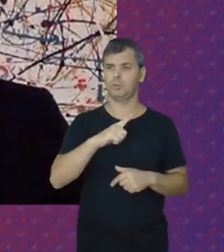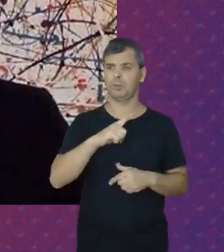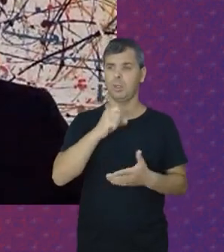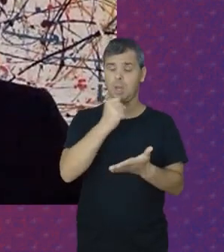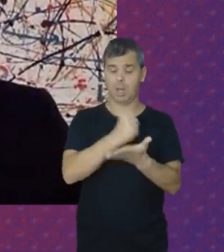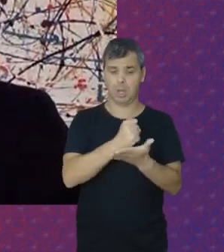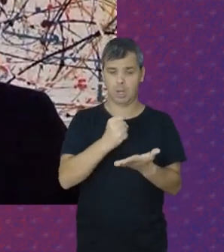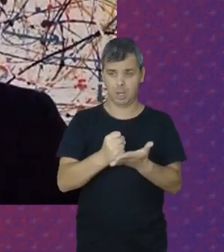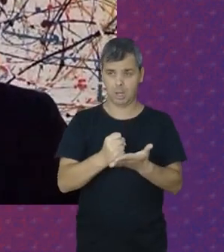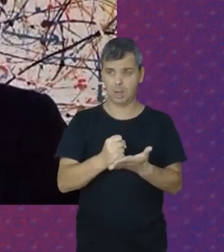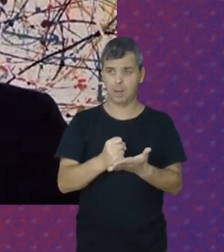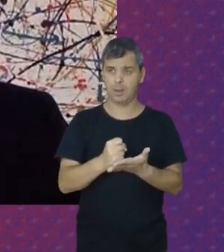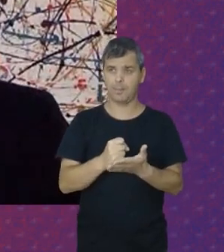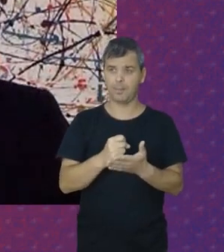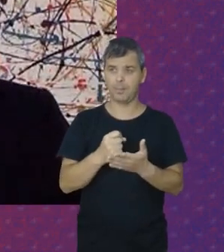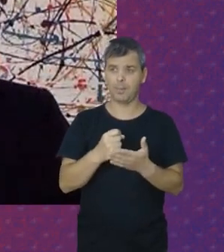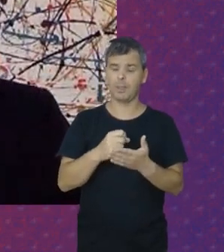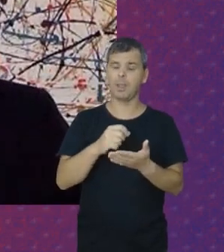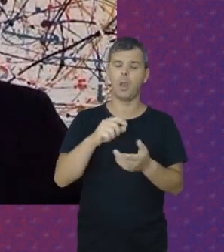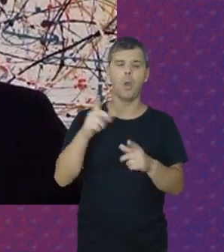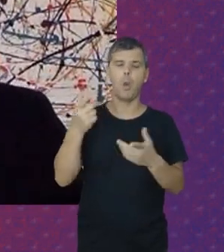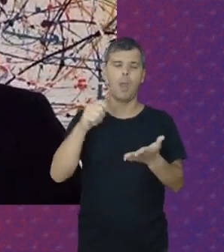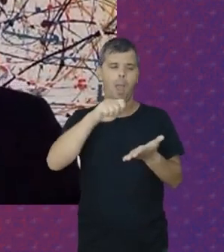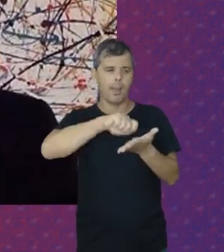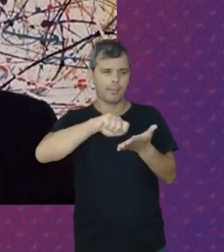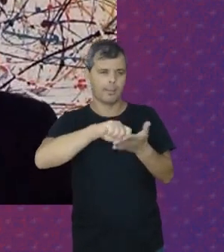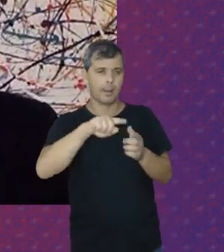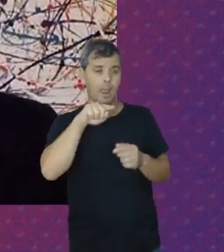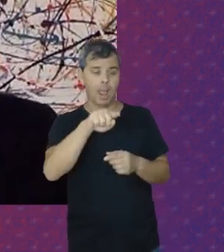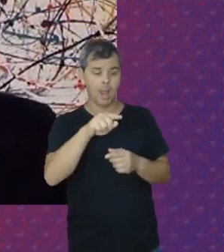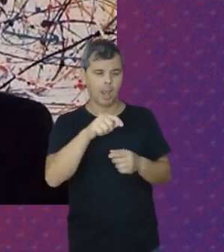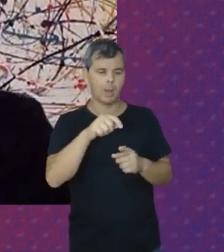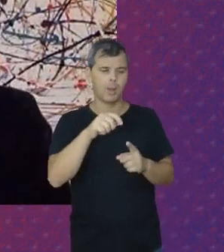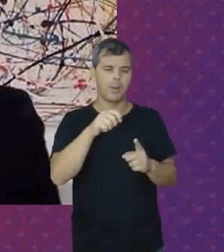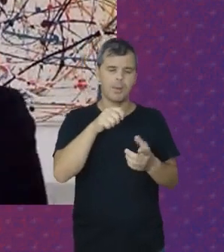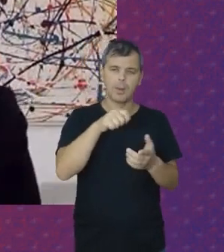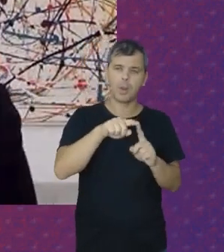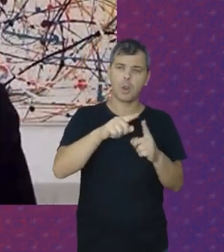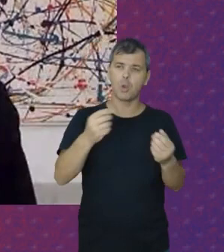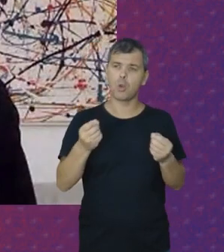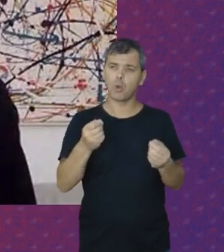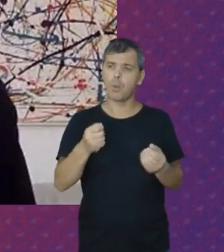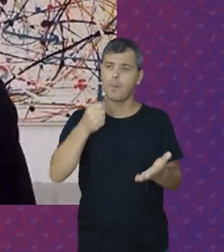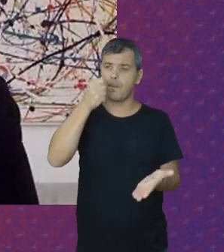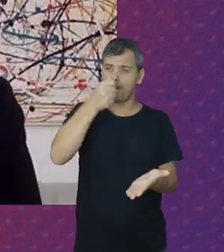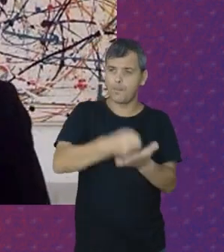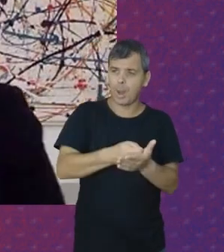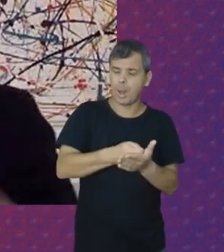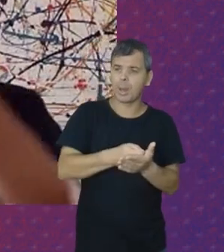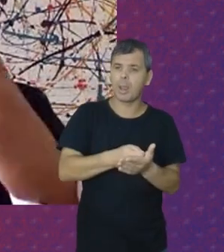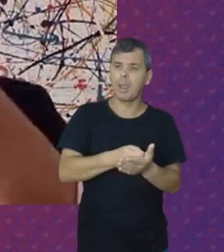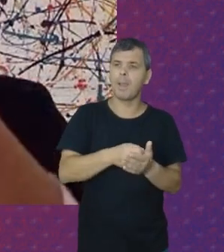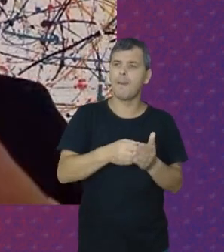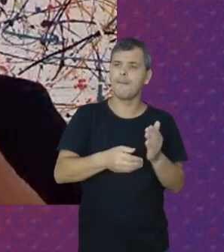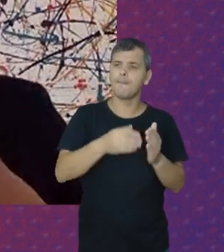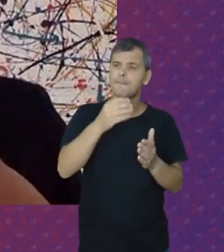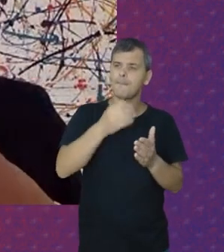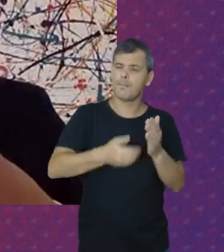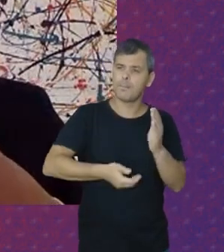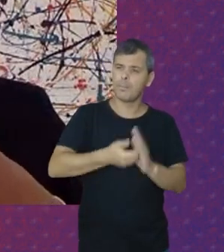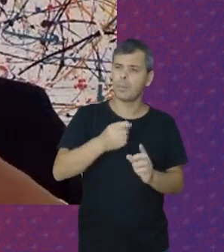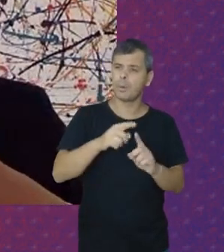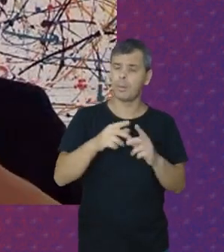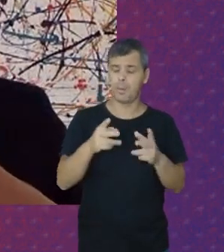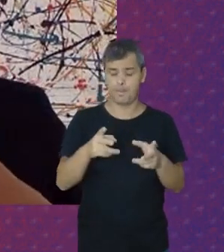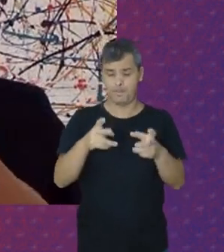registro Em carteira Em caderneta Eles eram punidos Como mero Pagamento De multa Então a gente Já vê aqui